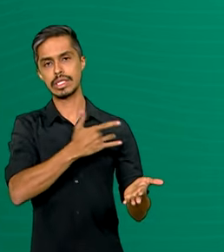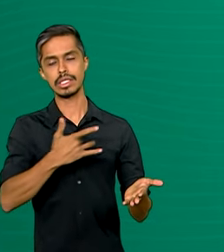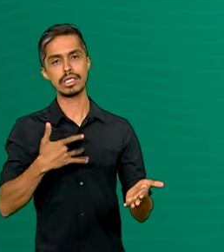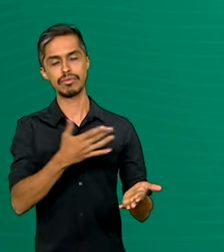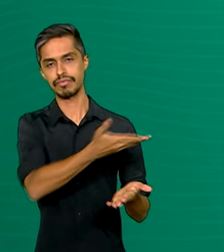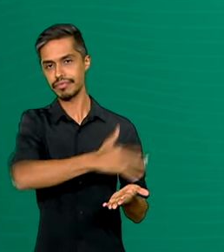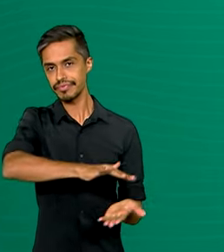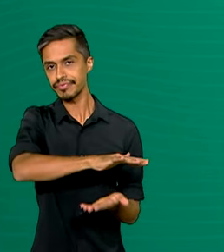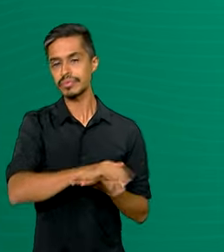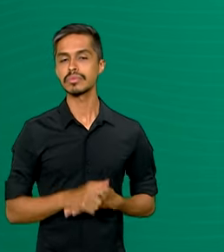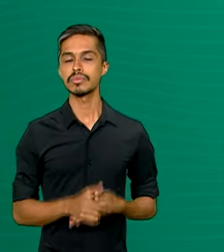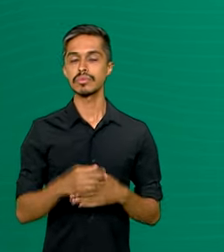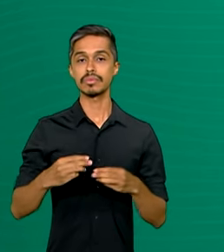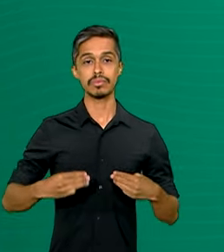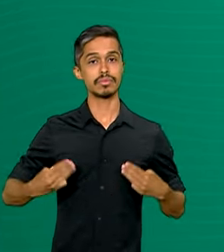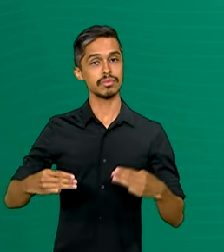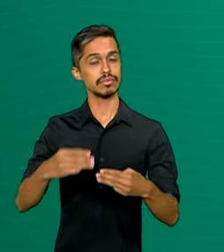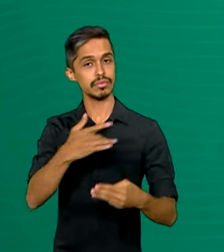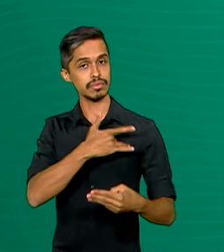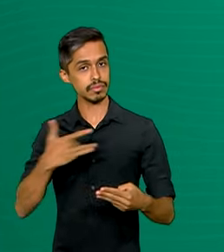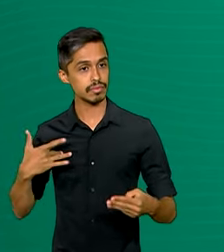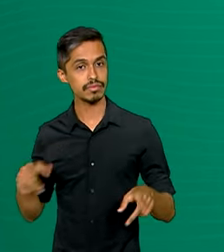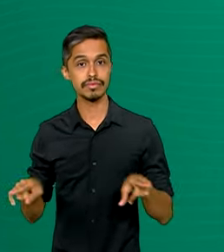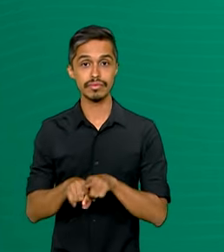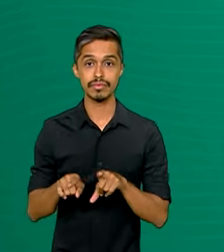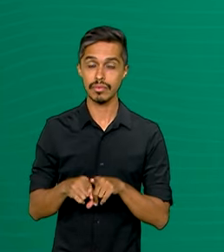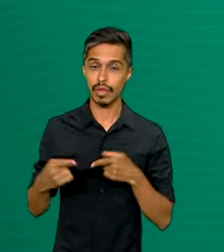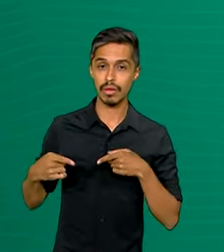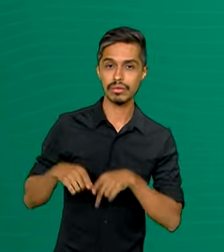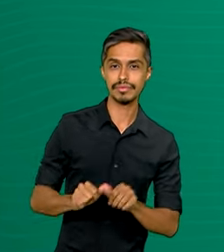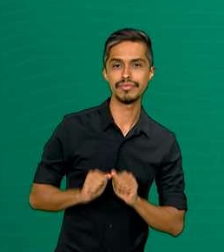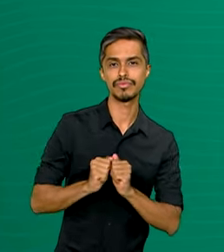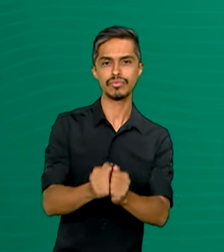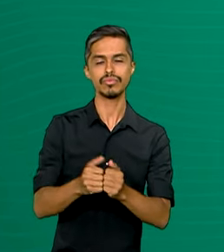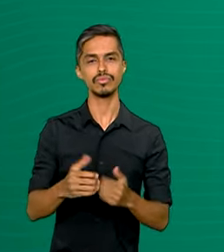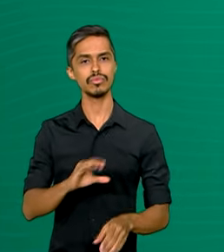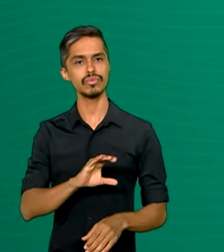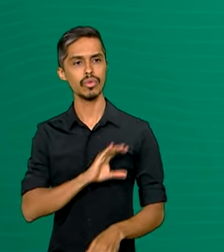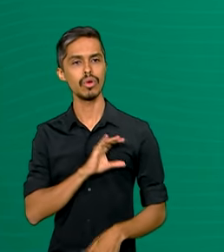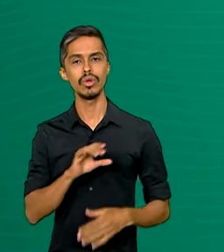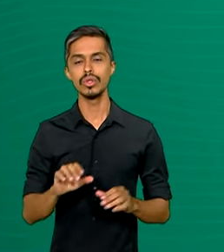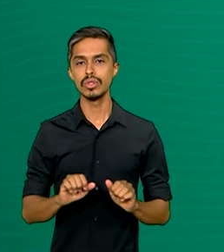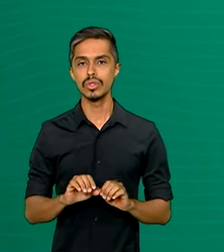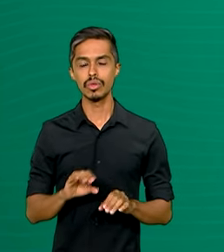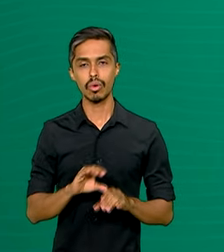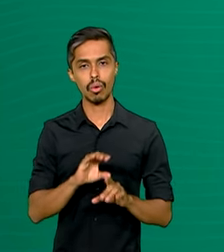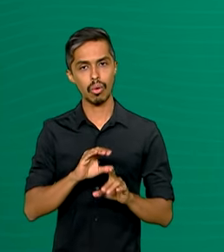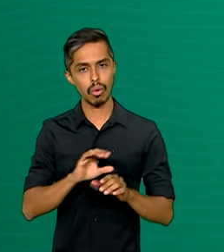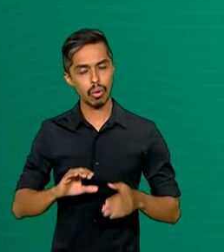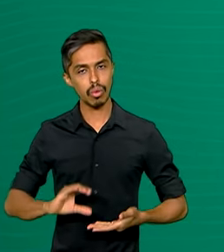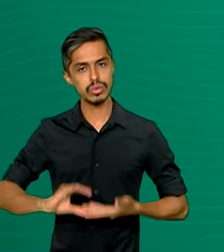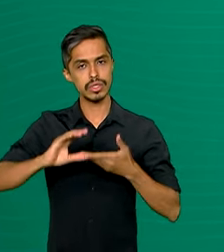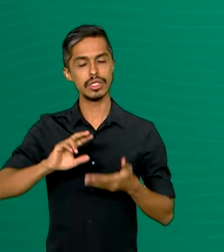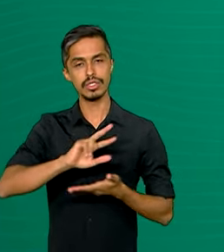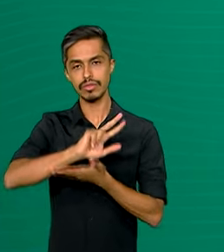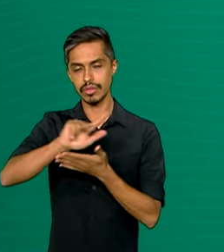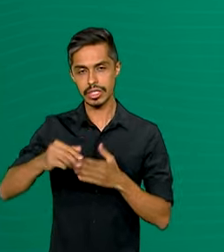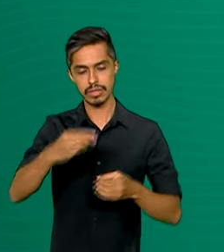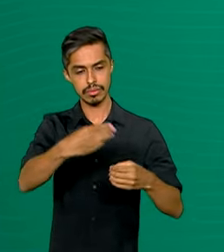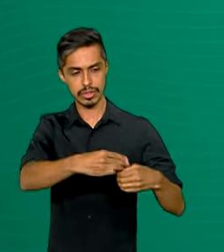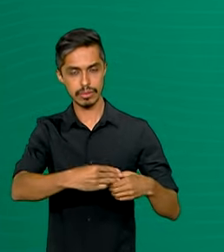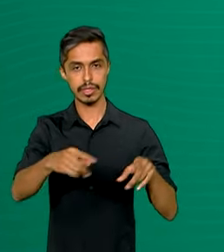Ministério da Saúde, ao lado dos conselhos de secretários estaduais e municipais de saúde,